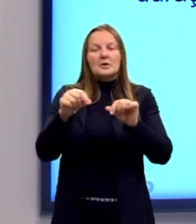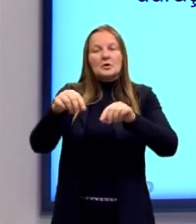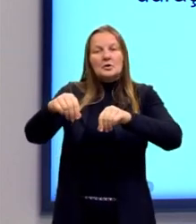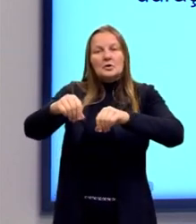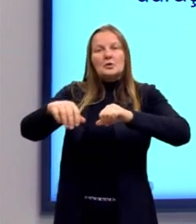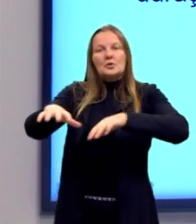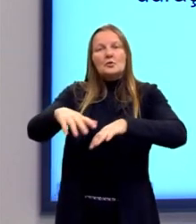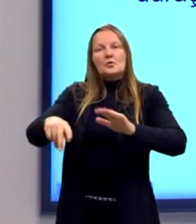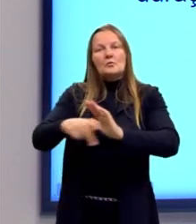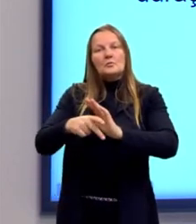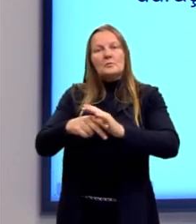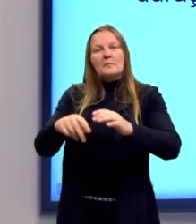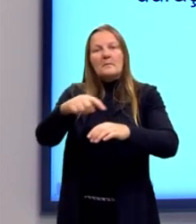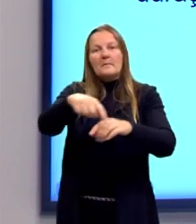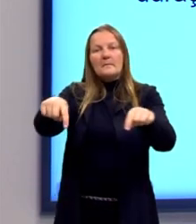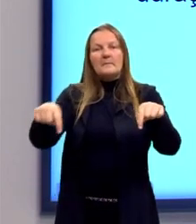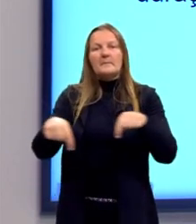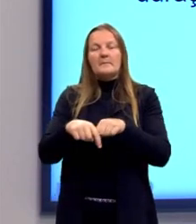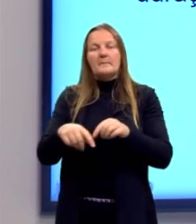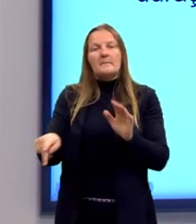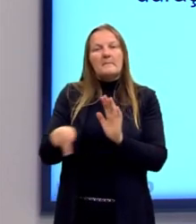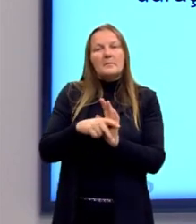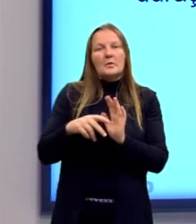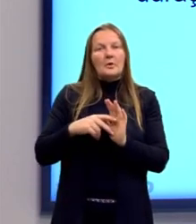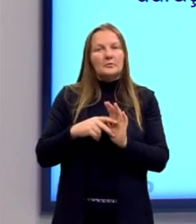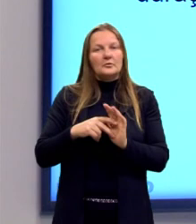inviolável e sagrado.